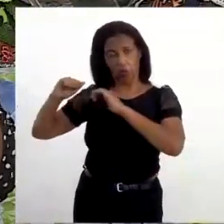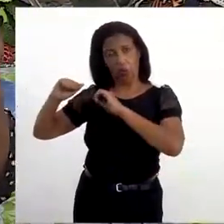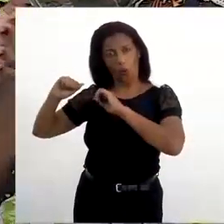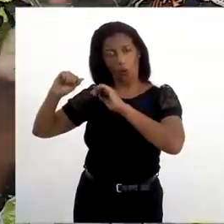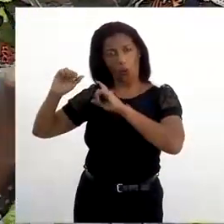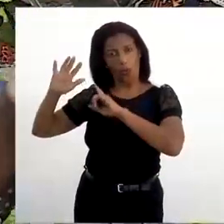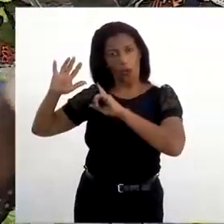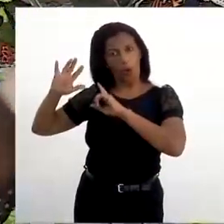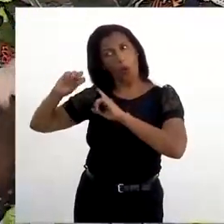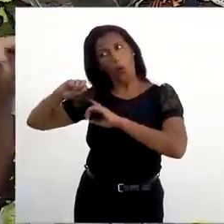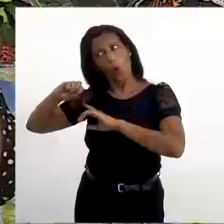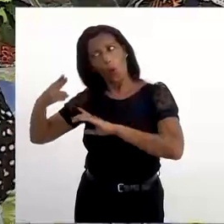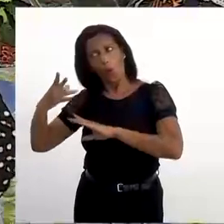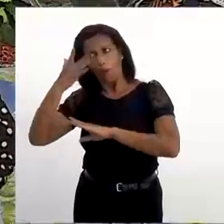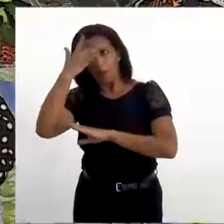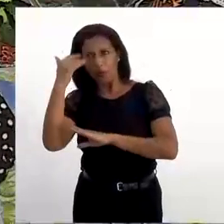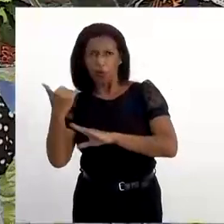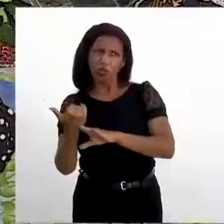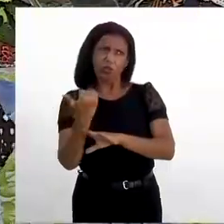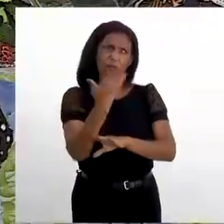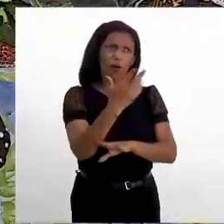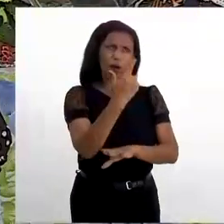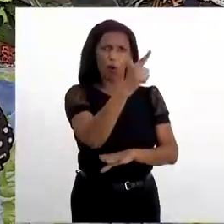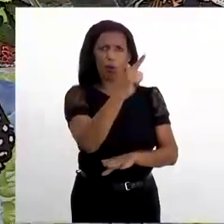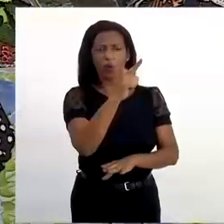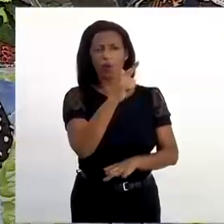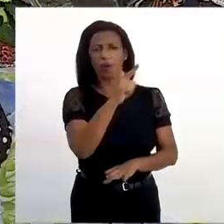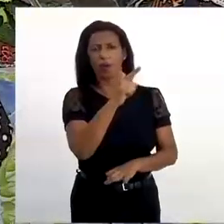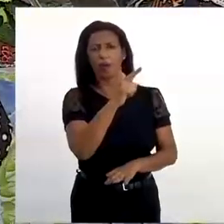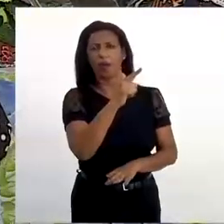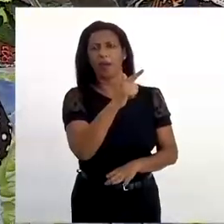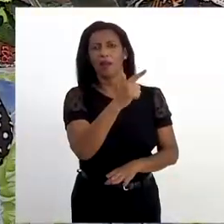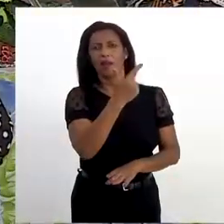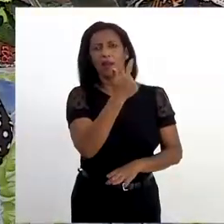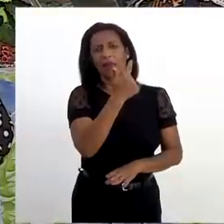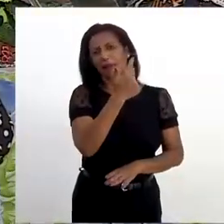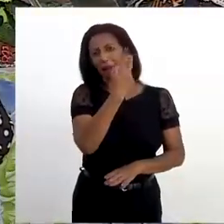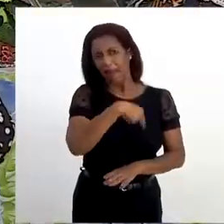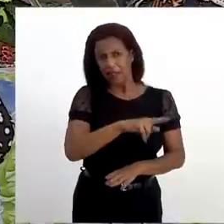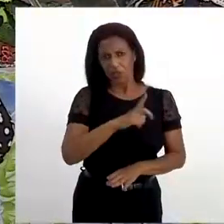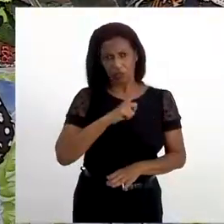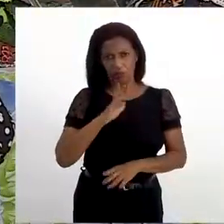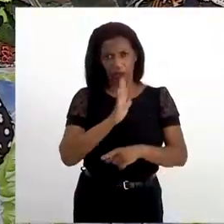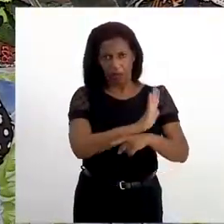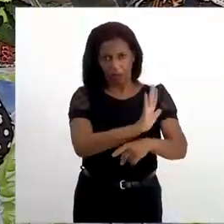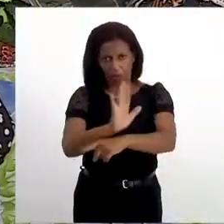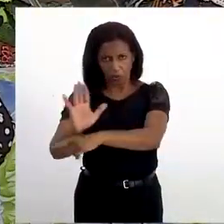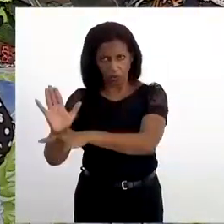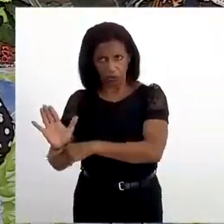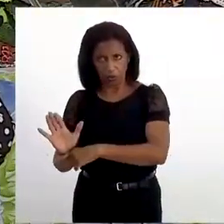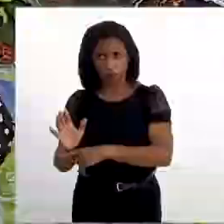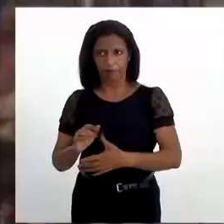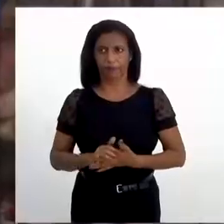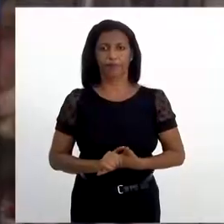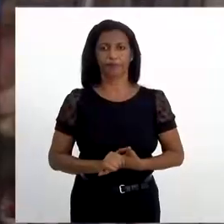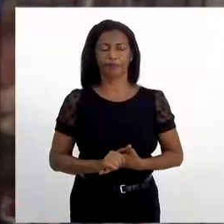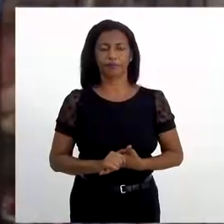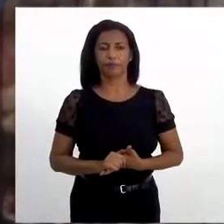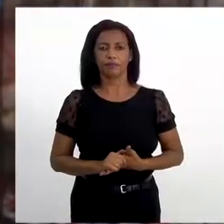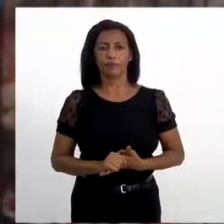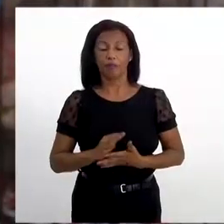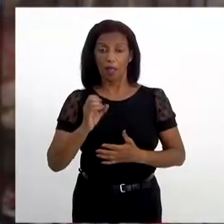candomblé de matrizes africanas ou pessoas de outras religiões também recebem ajuda de vocês? Bom,